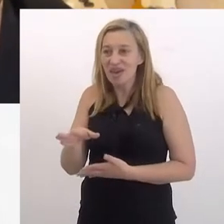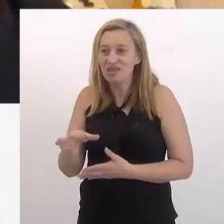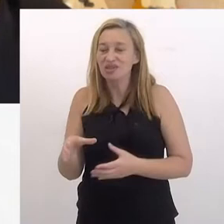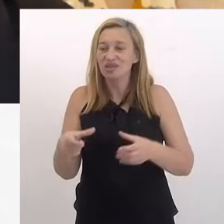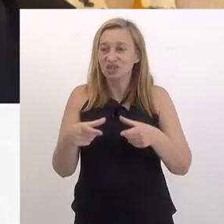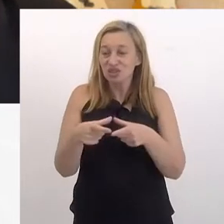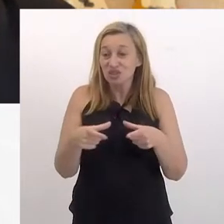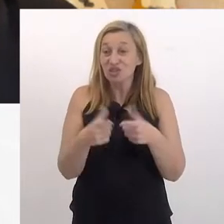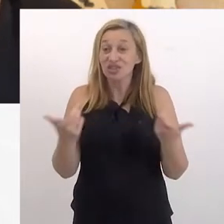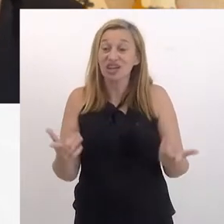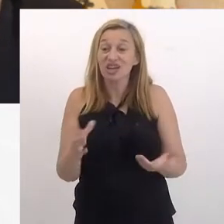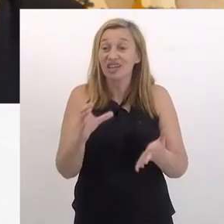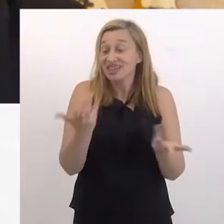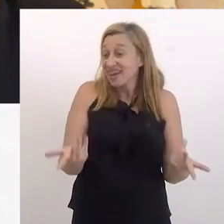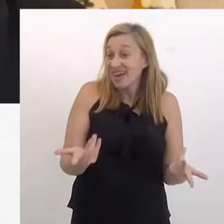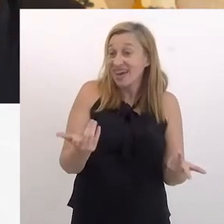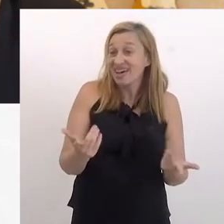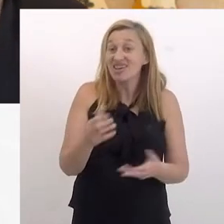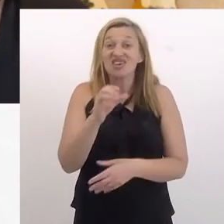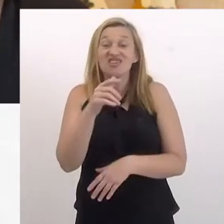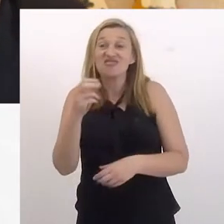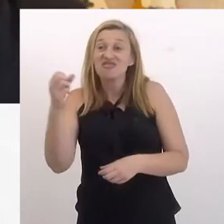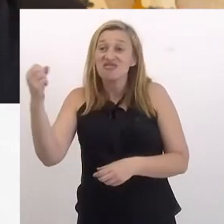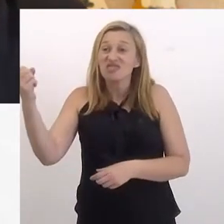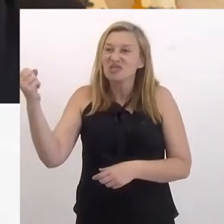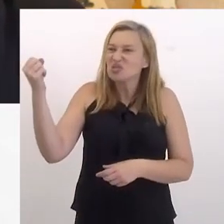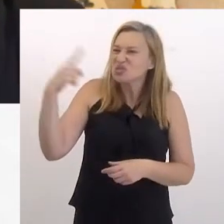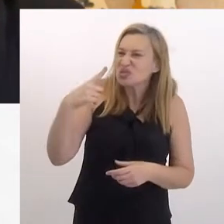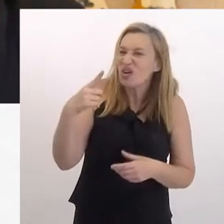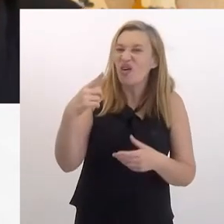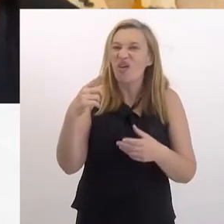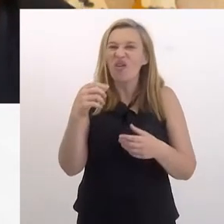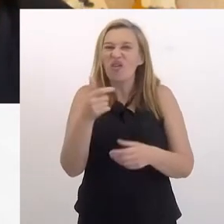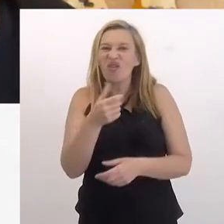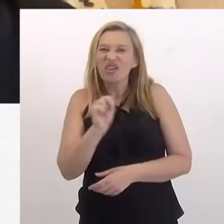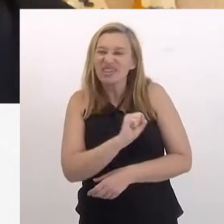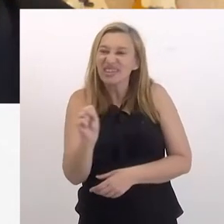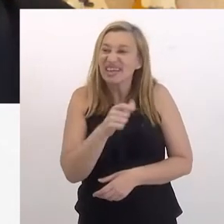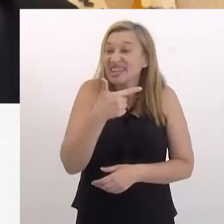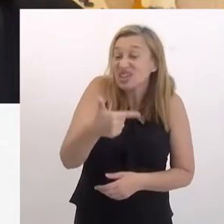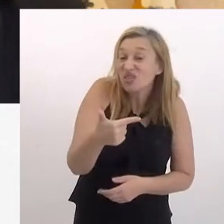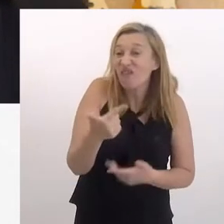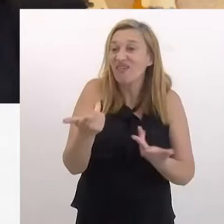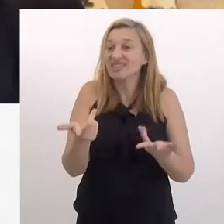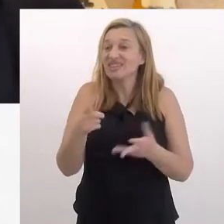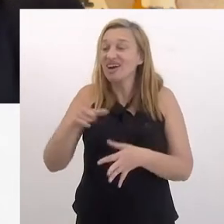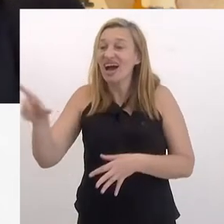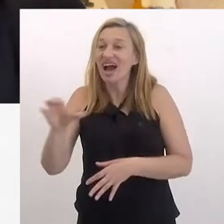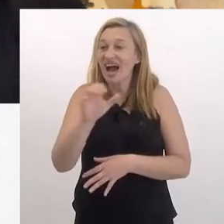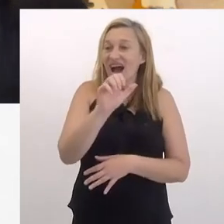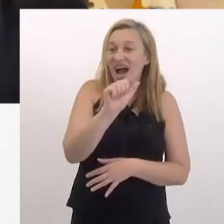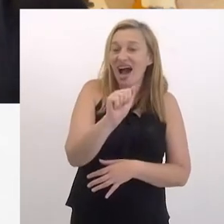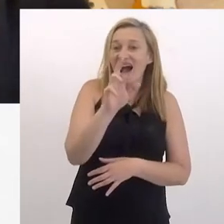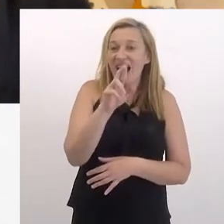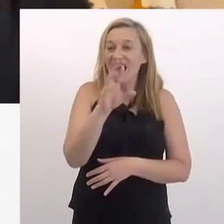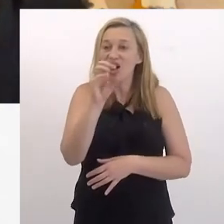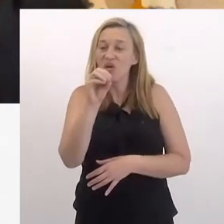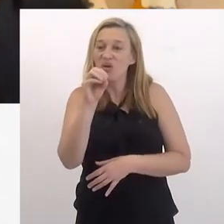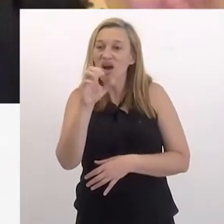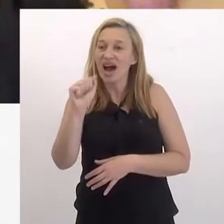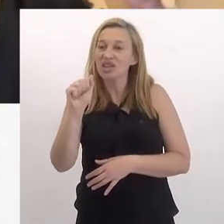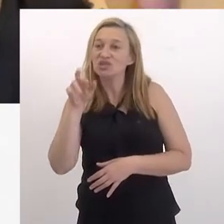compactos. A gente estava ali no Circo Voador, num verão, em 82. É, não. A gente estava naquele arpoador,